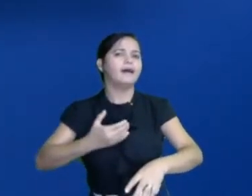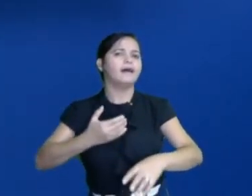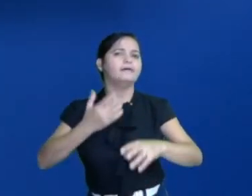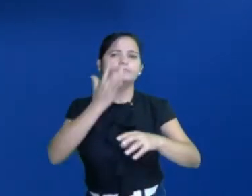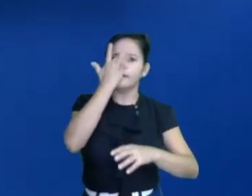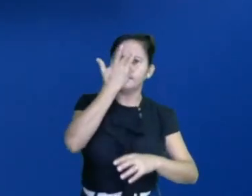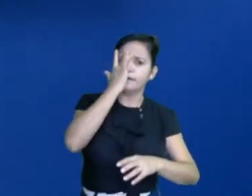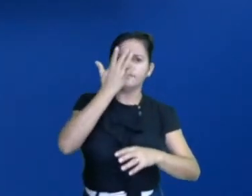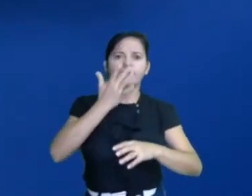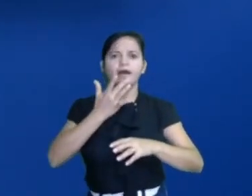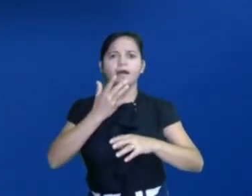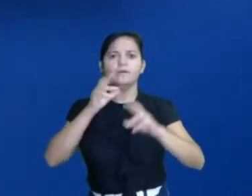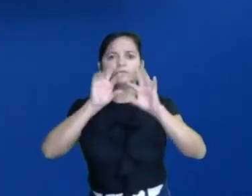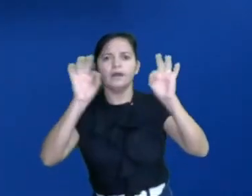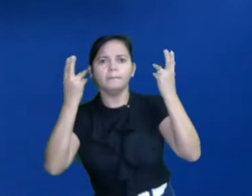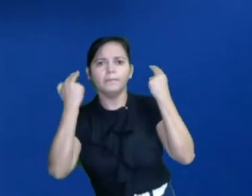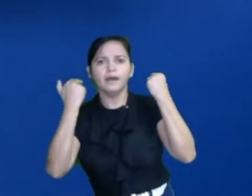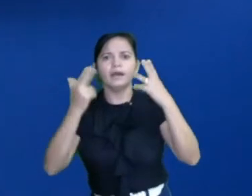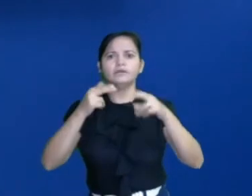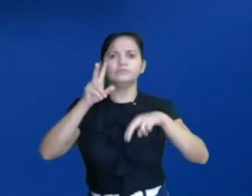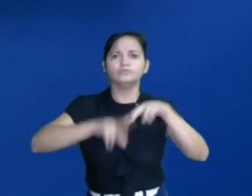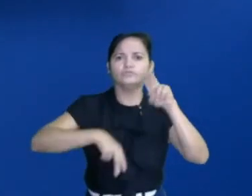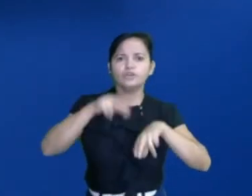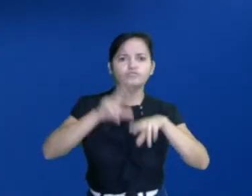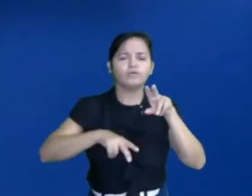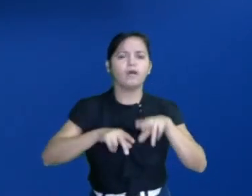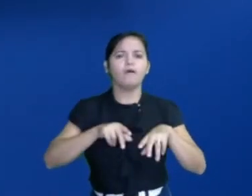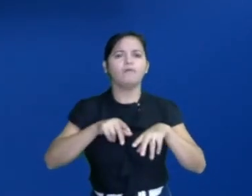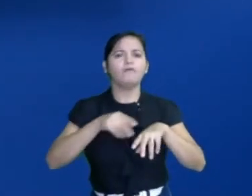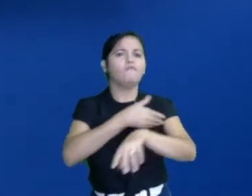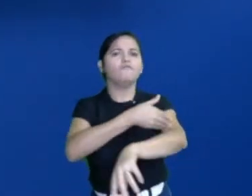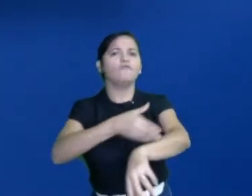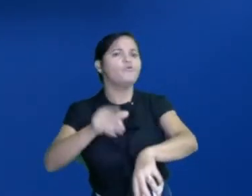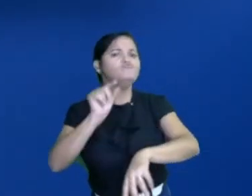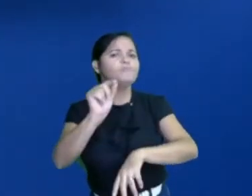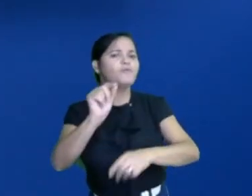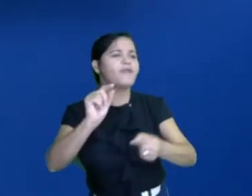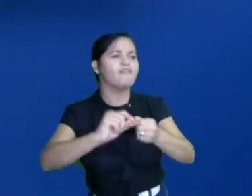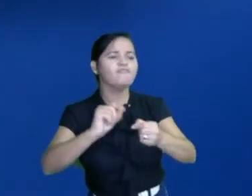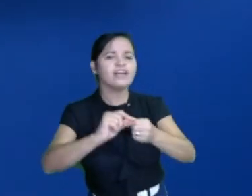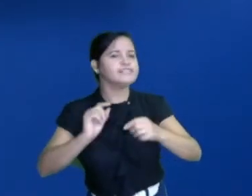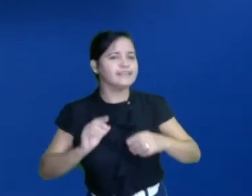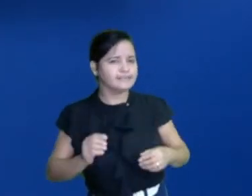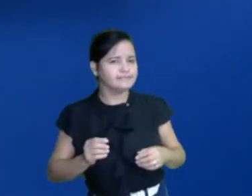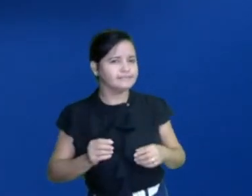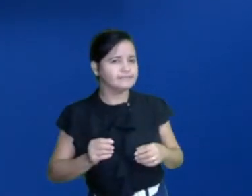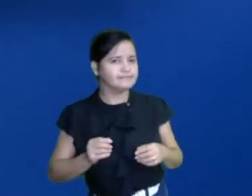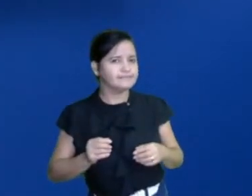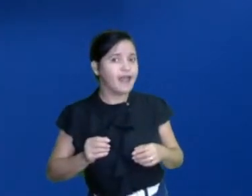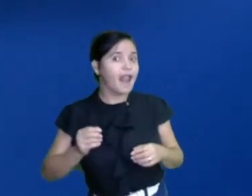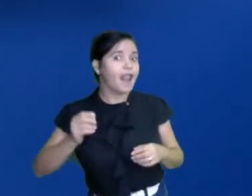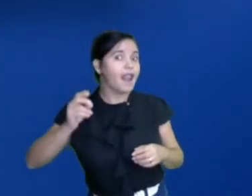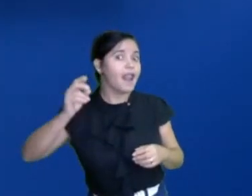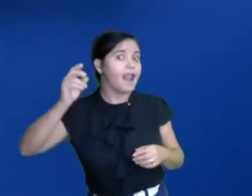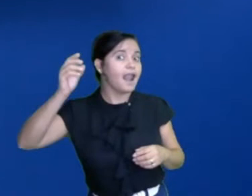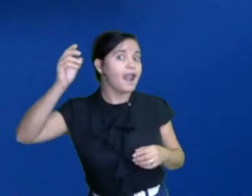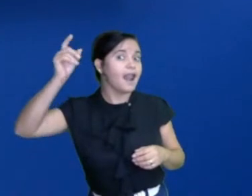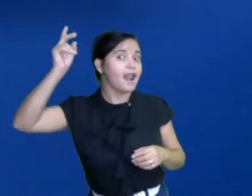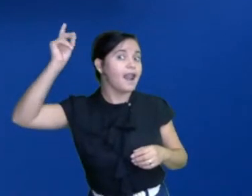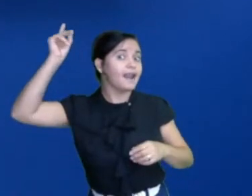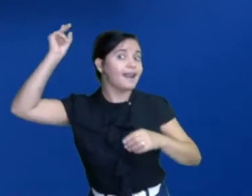no Carnaval? Ou na Páscoa? Ou no São João? Qual é a tradição que se traz? Lá da